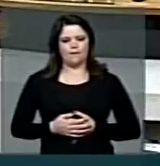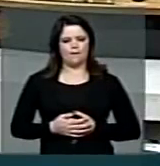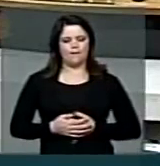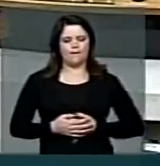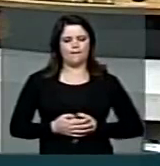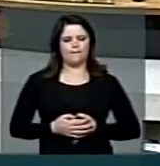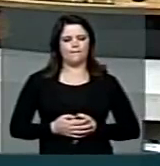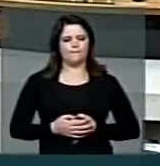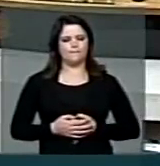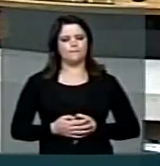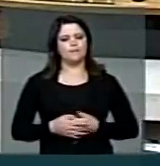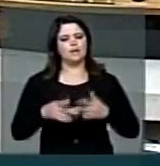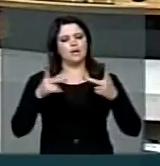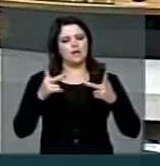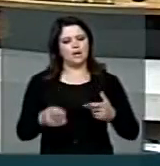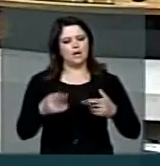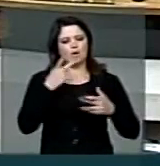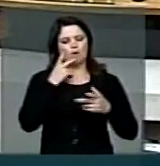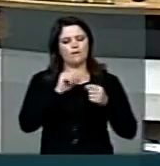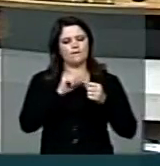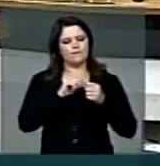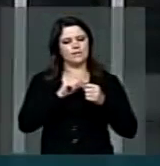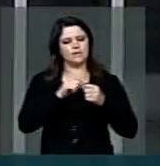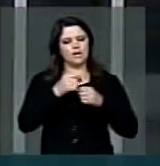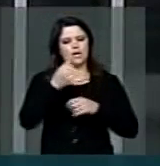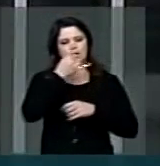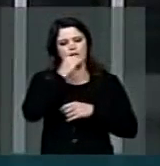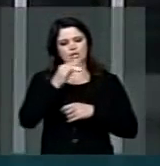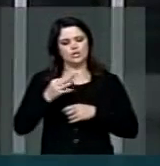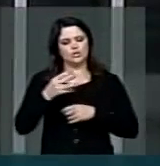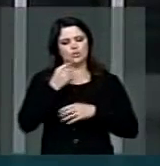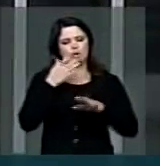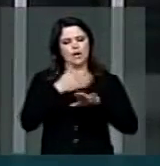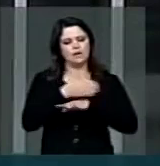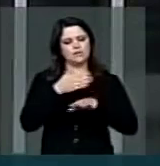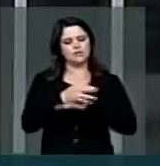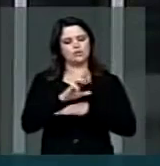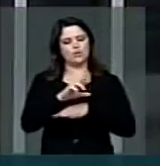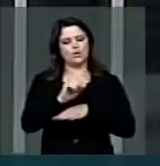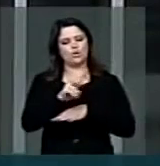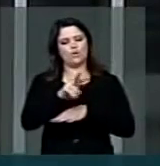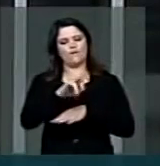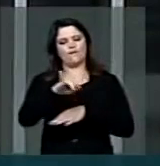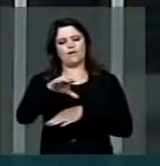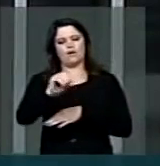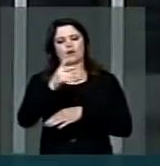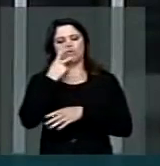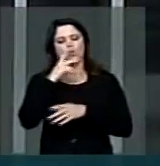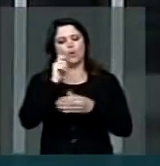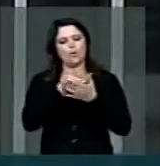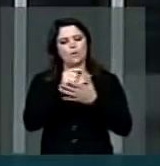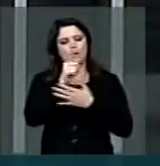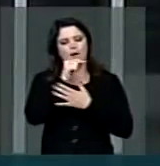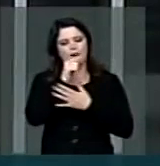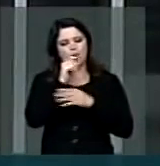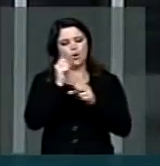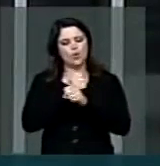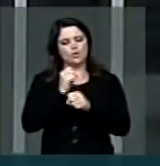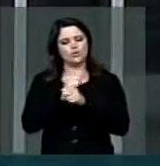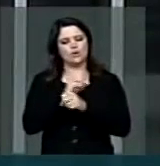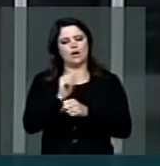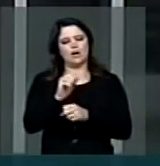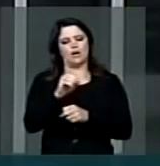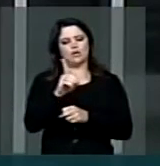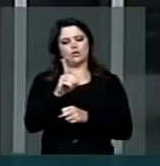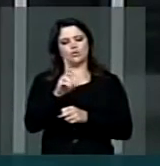Bem como a infraestrutura de energia elétrica, acesso rodoviário, abastecimento d'água com a construção de uma adutora